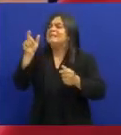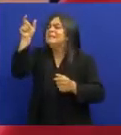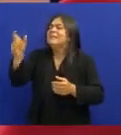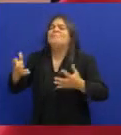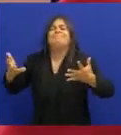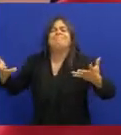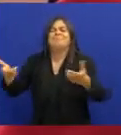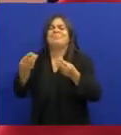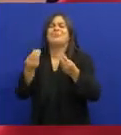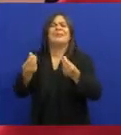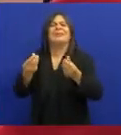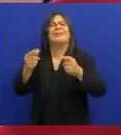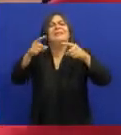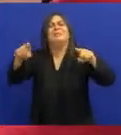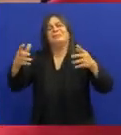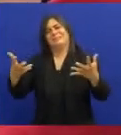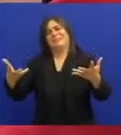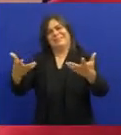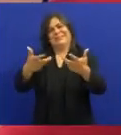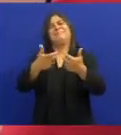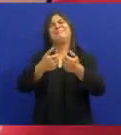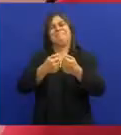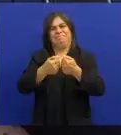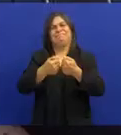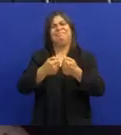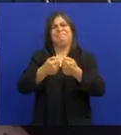popular Do artista desse Ele não gosta de música